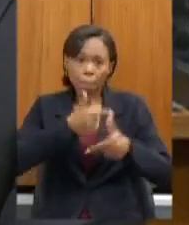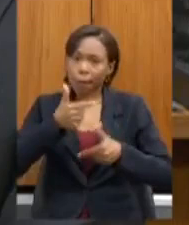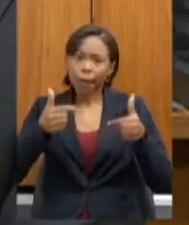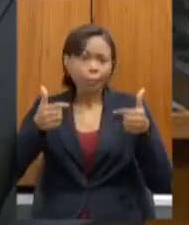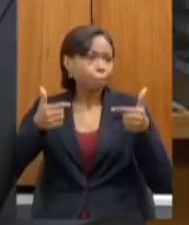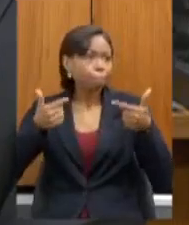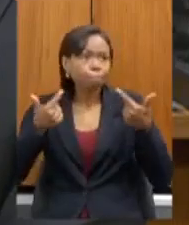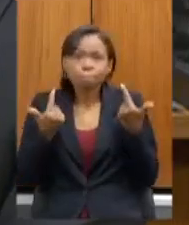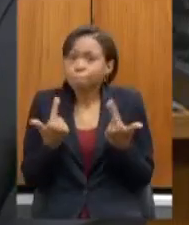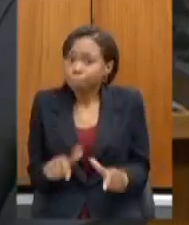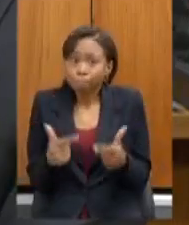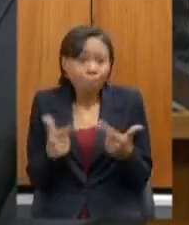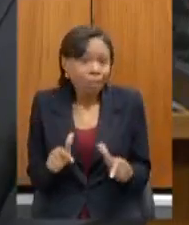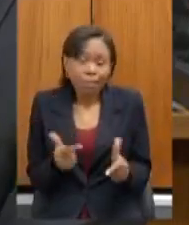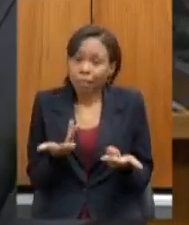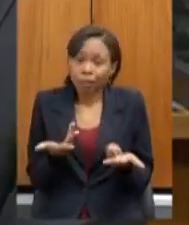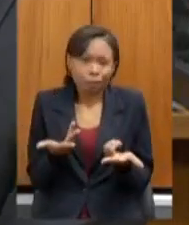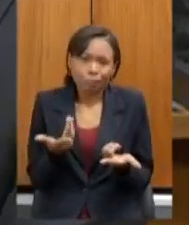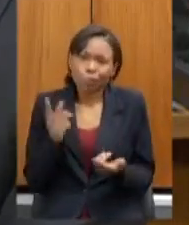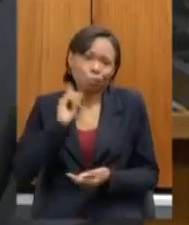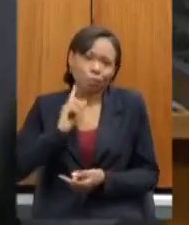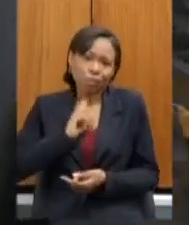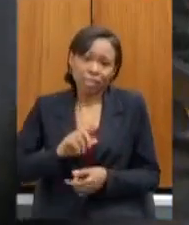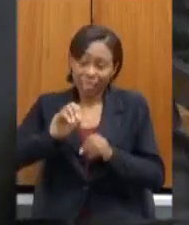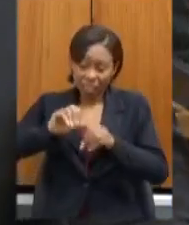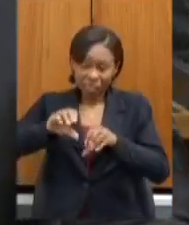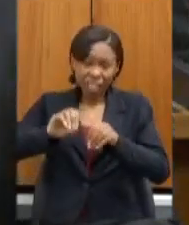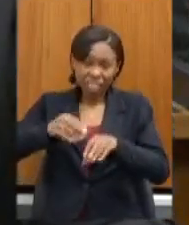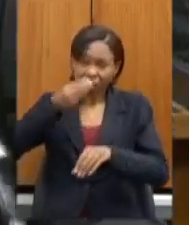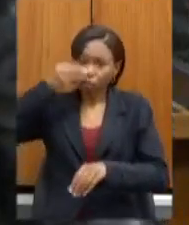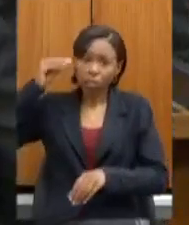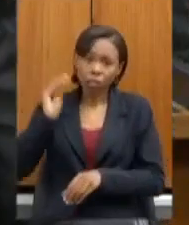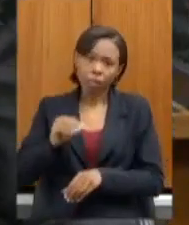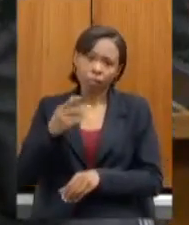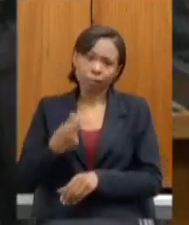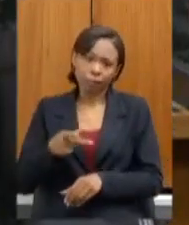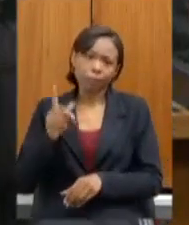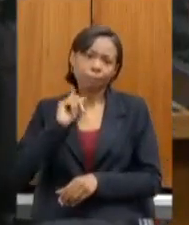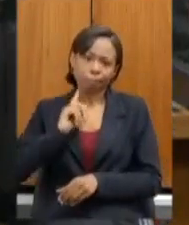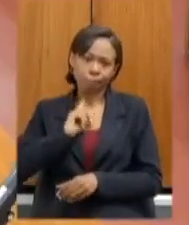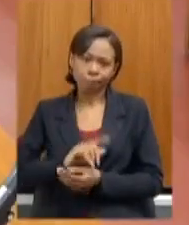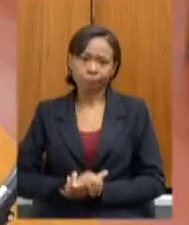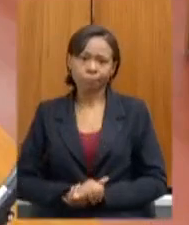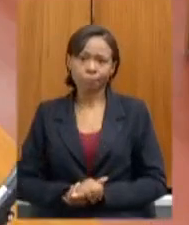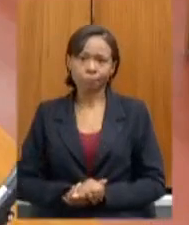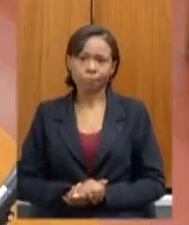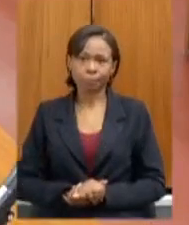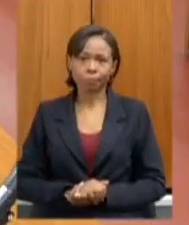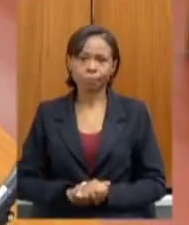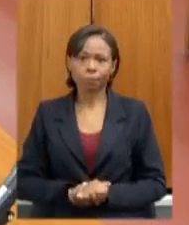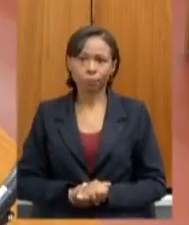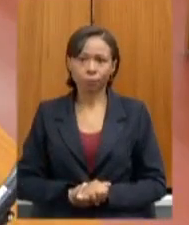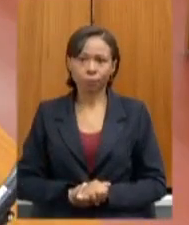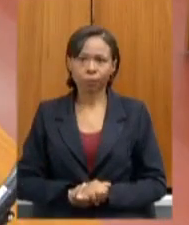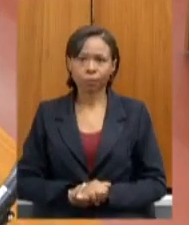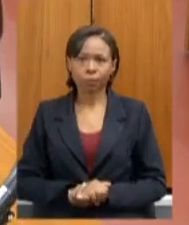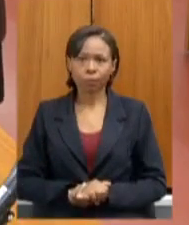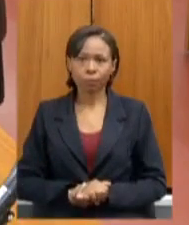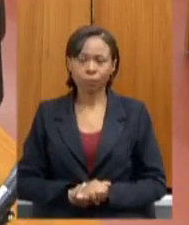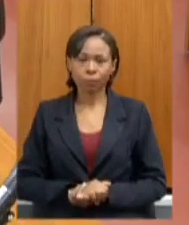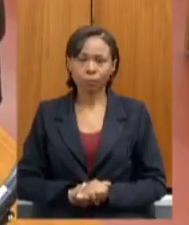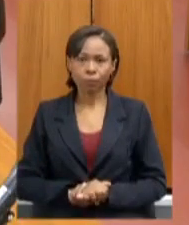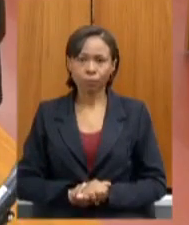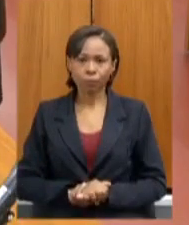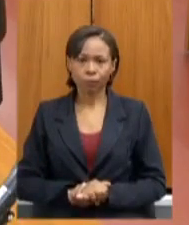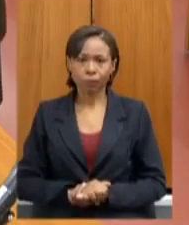e educação está jogada em nosso estado obrigado obrigado deputado Bartô passo as considerações